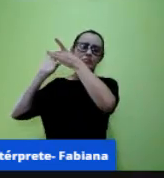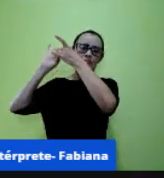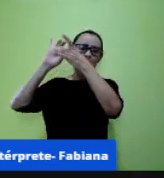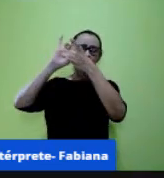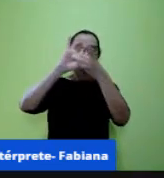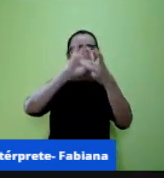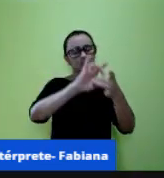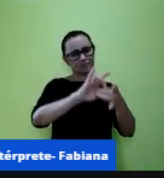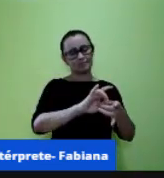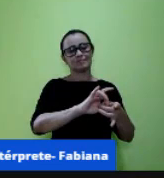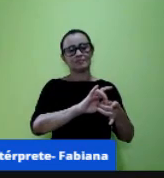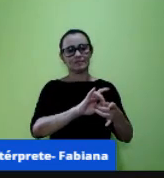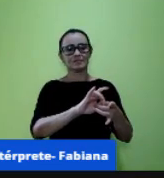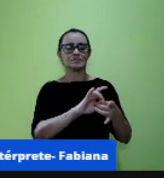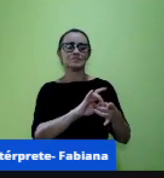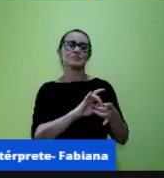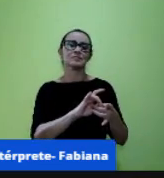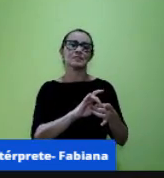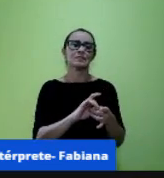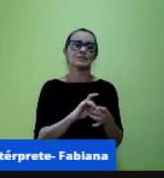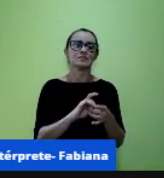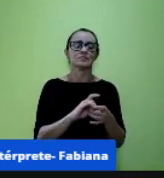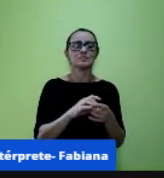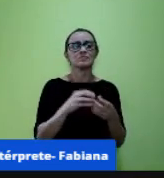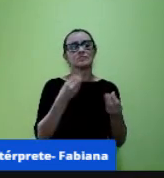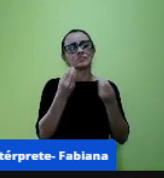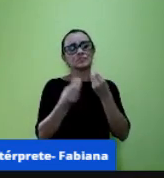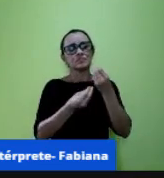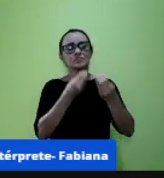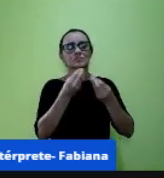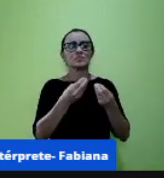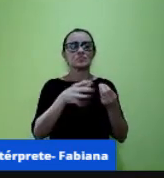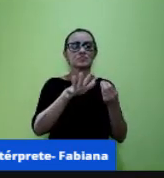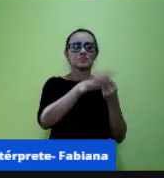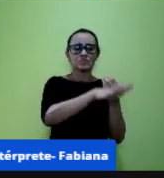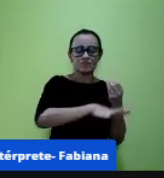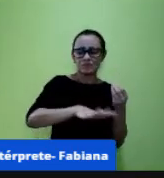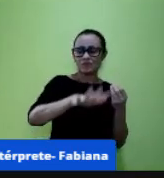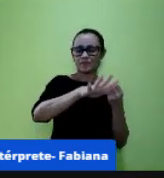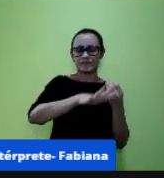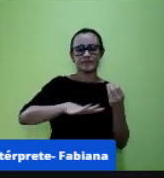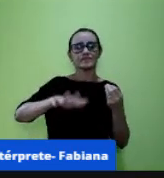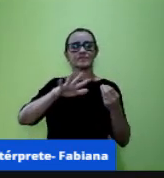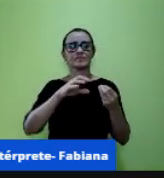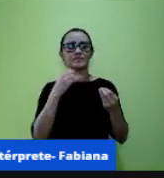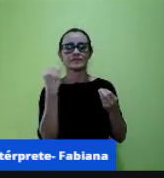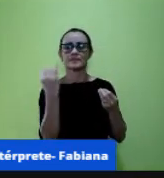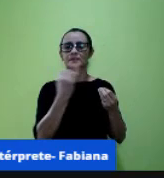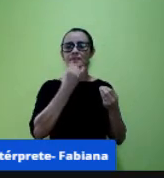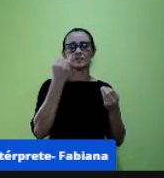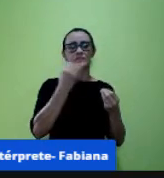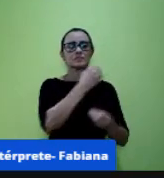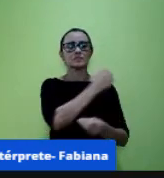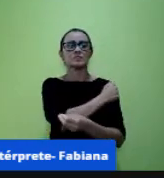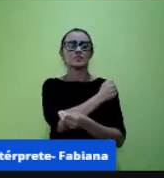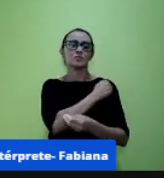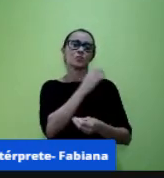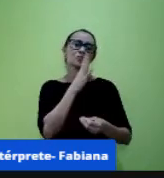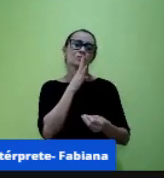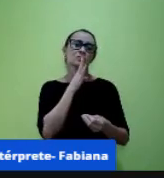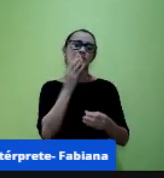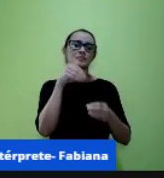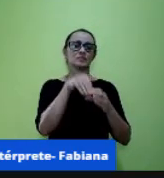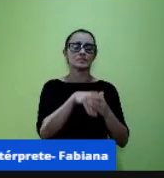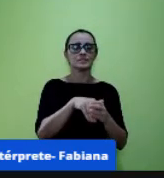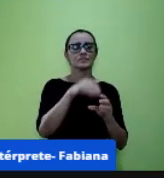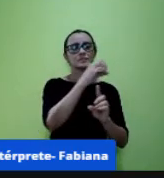outra né isso daí é só uma organização política espacial nossa nós temos que ter uma sociedade vamos